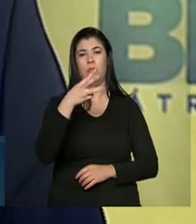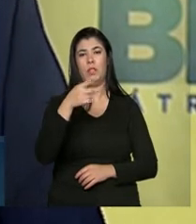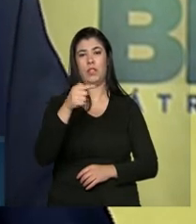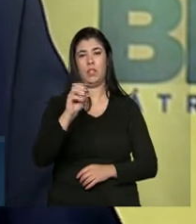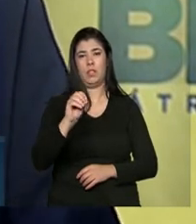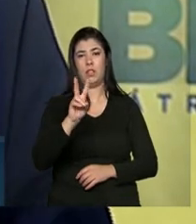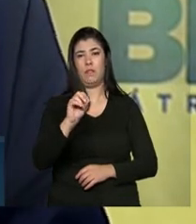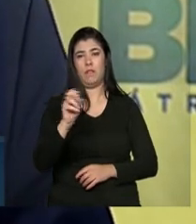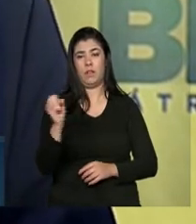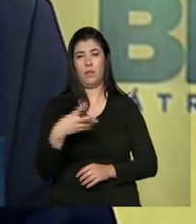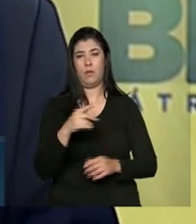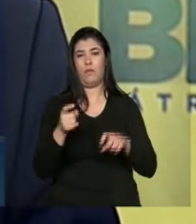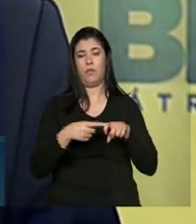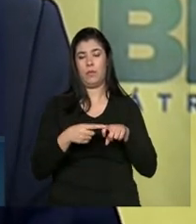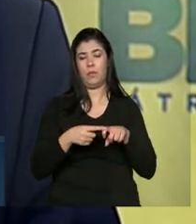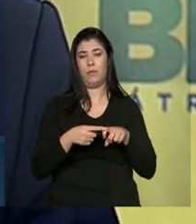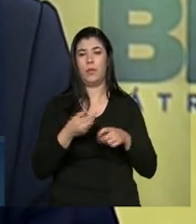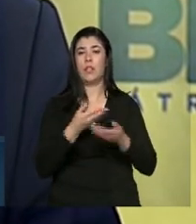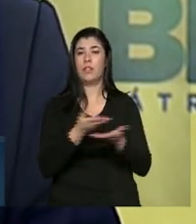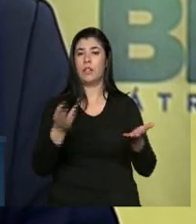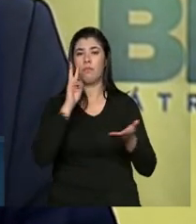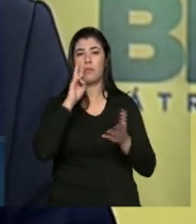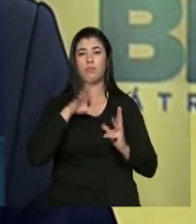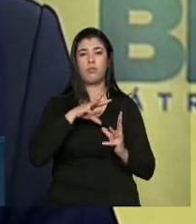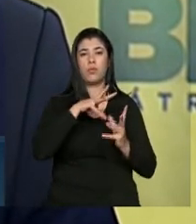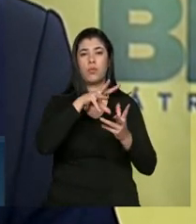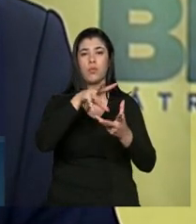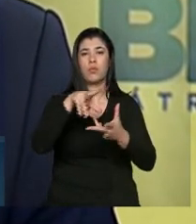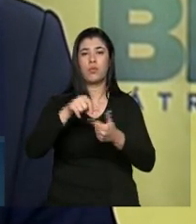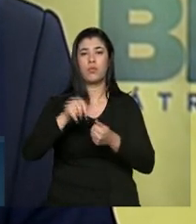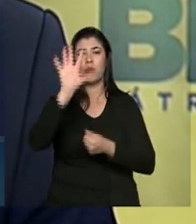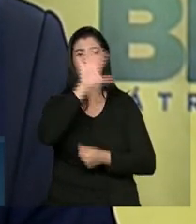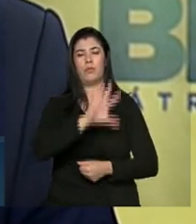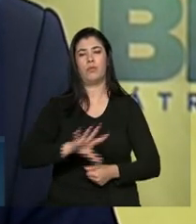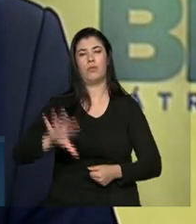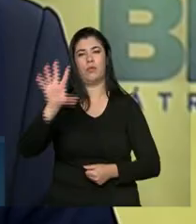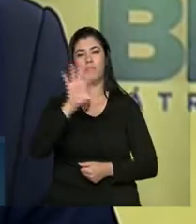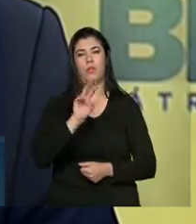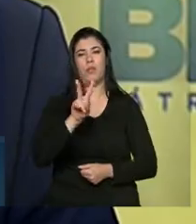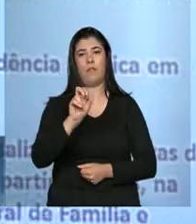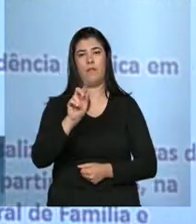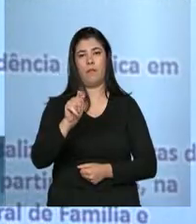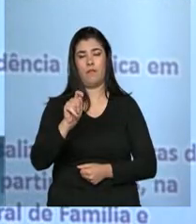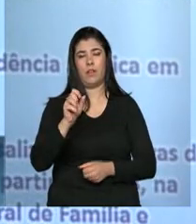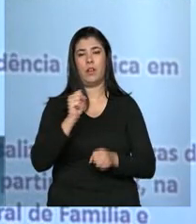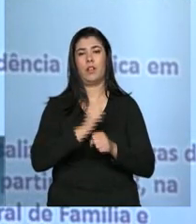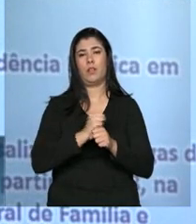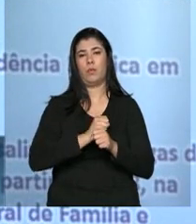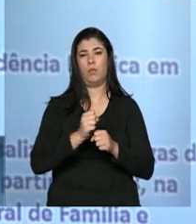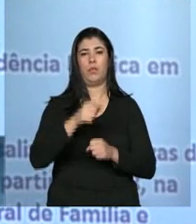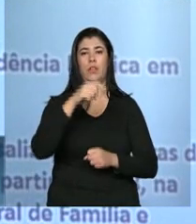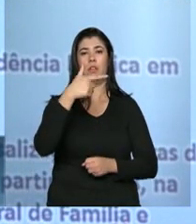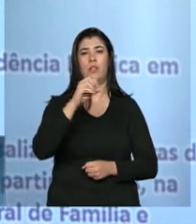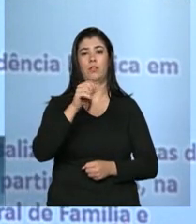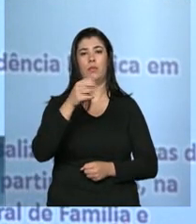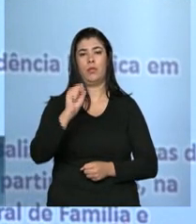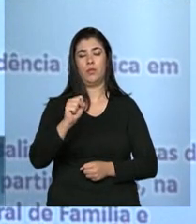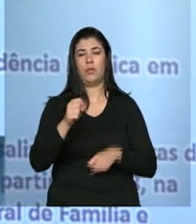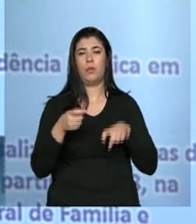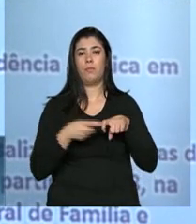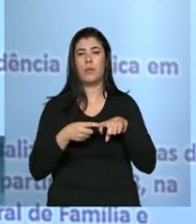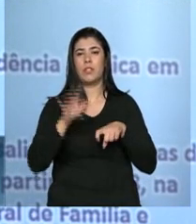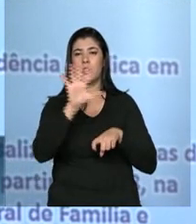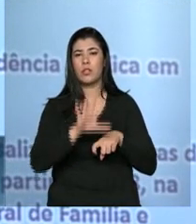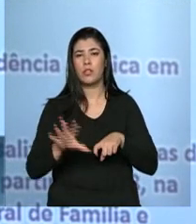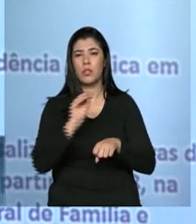Então, todas as medidas permitem universalizar as vagas de residência médica a partir do ano de 2018, na área de medicina geral